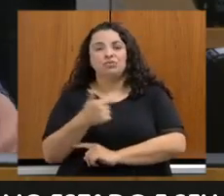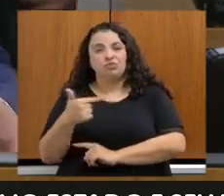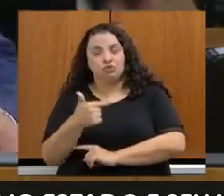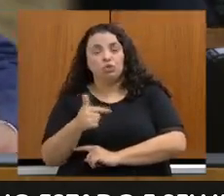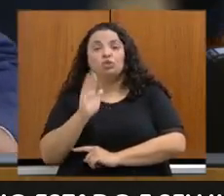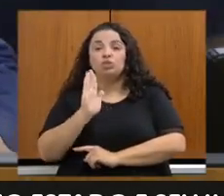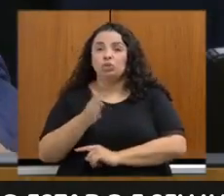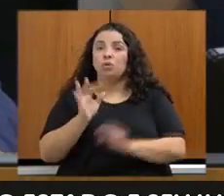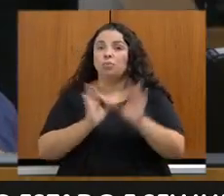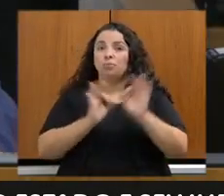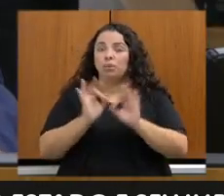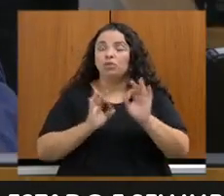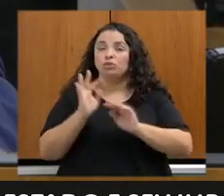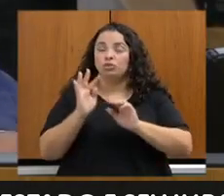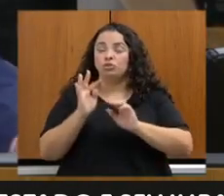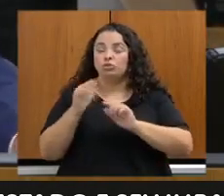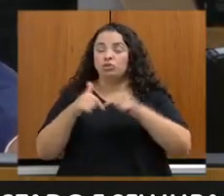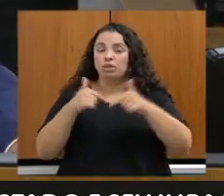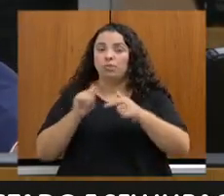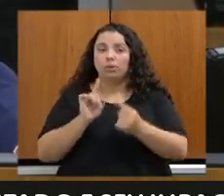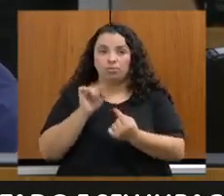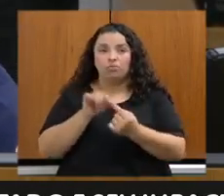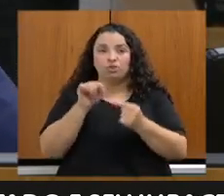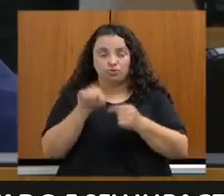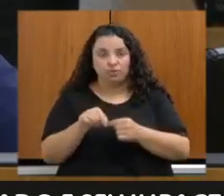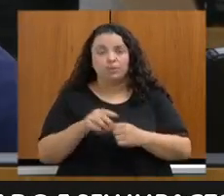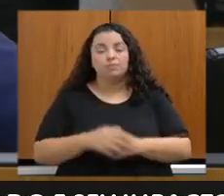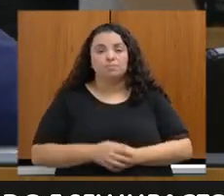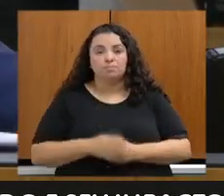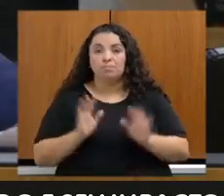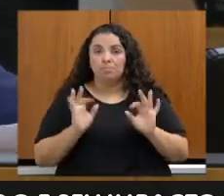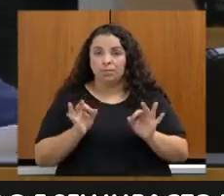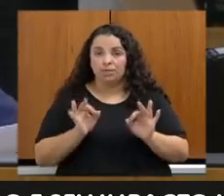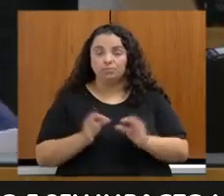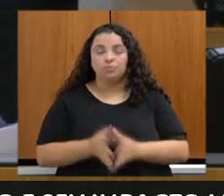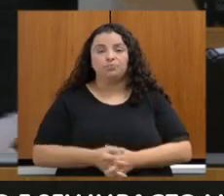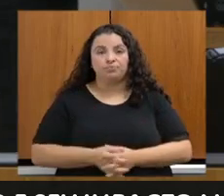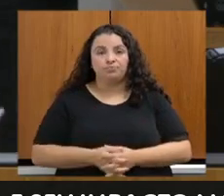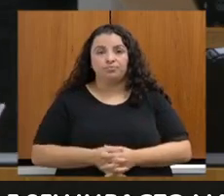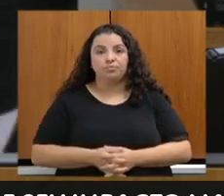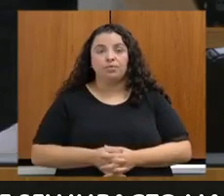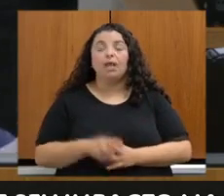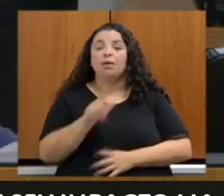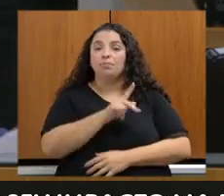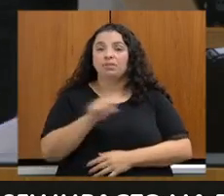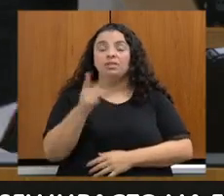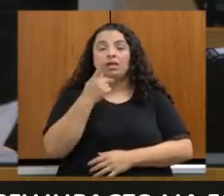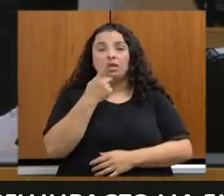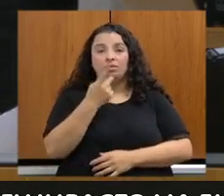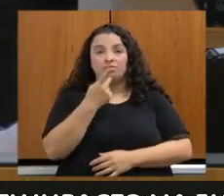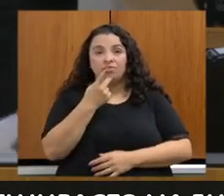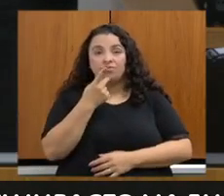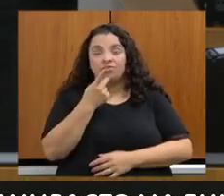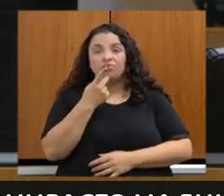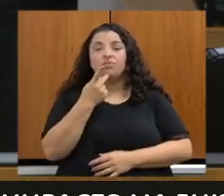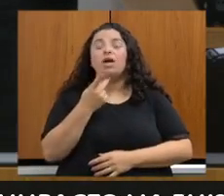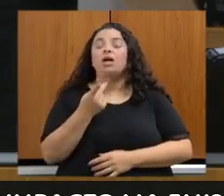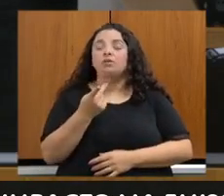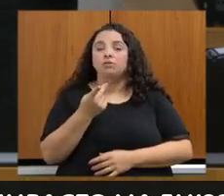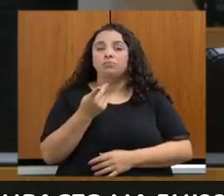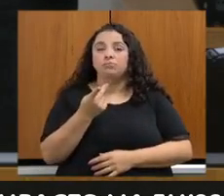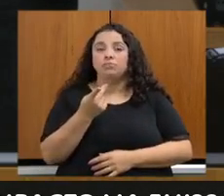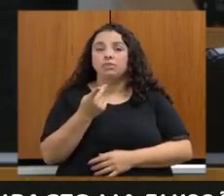para esse fim. A presidência registra a presença